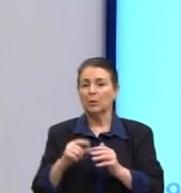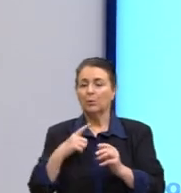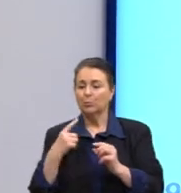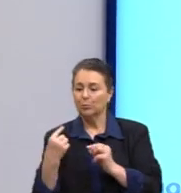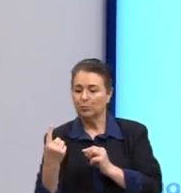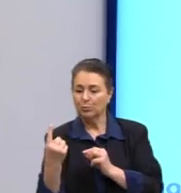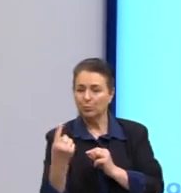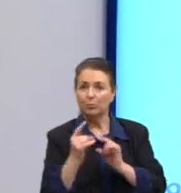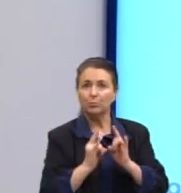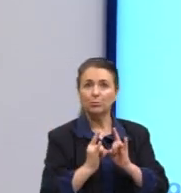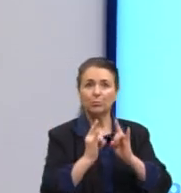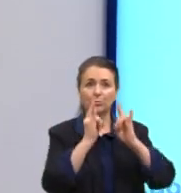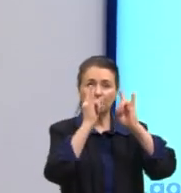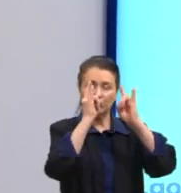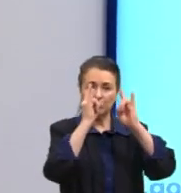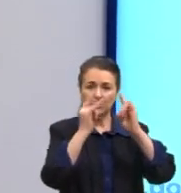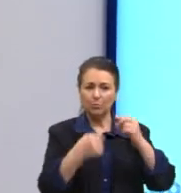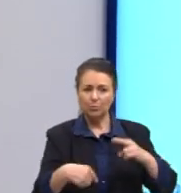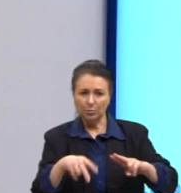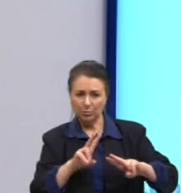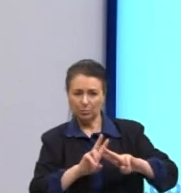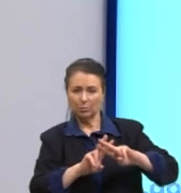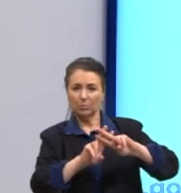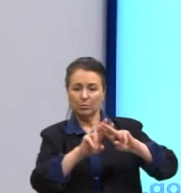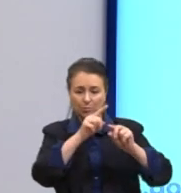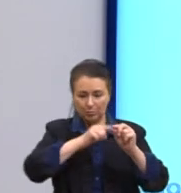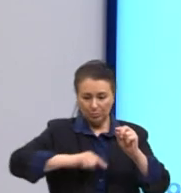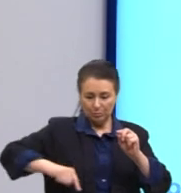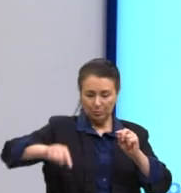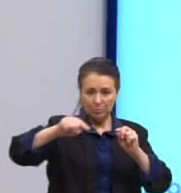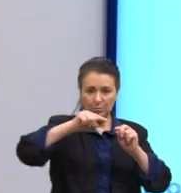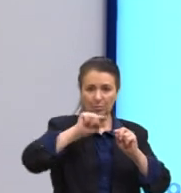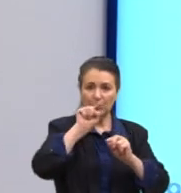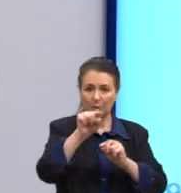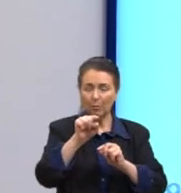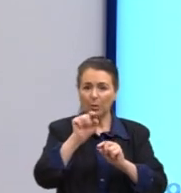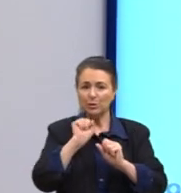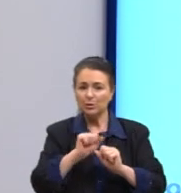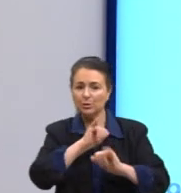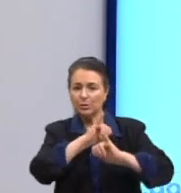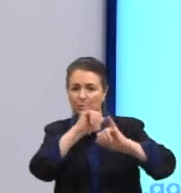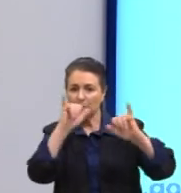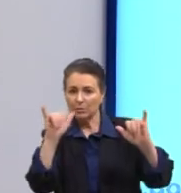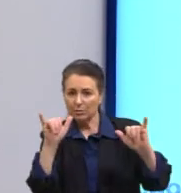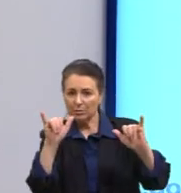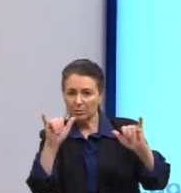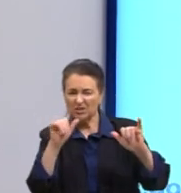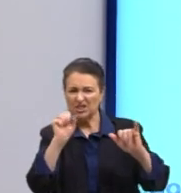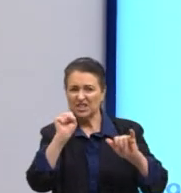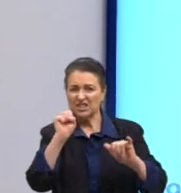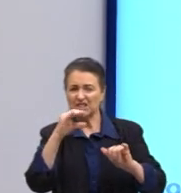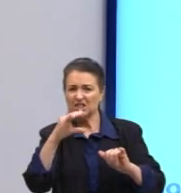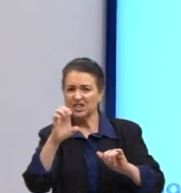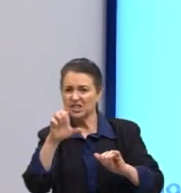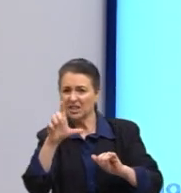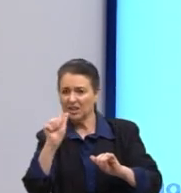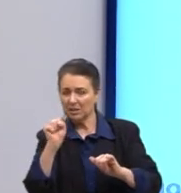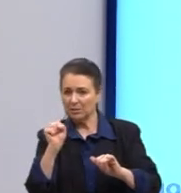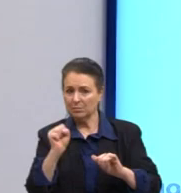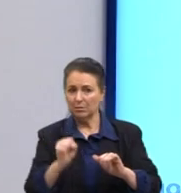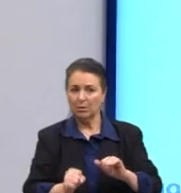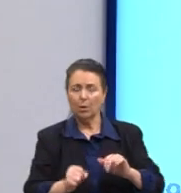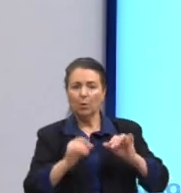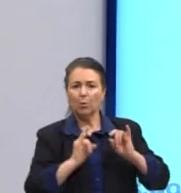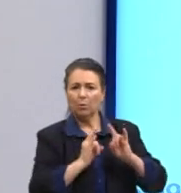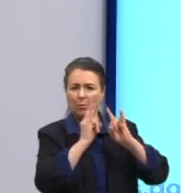Os apartamentos dos prisioneiros ocupam a circunferência. Você pode chamá-lo, se quiser, de celas. O apartamento do inspetor